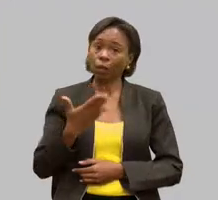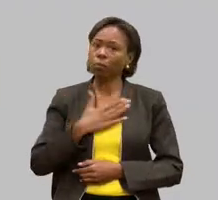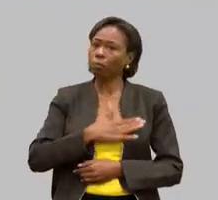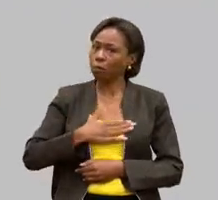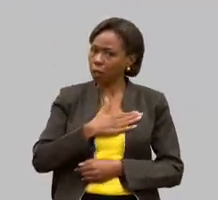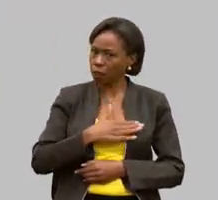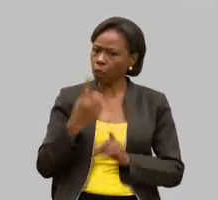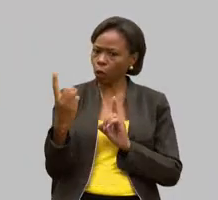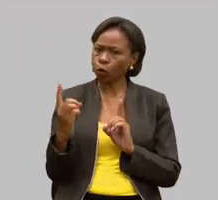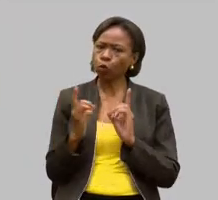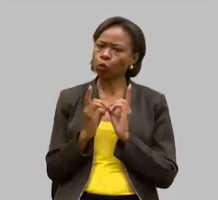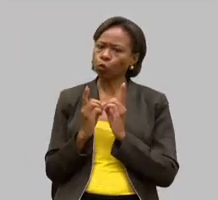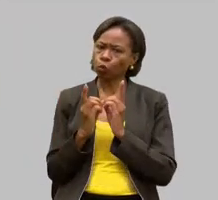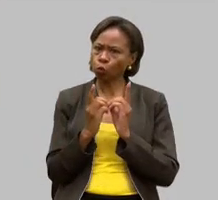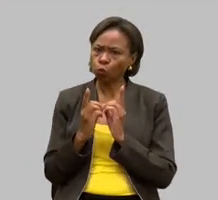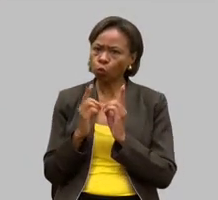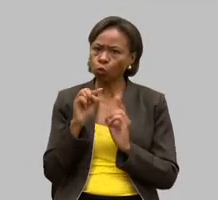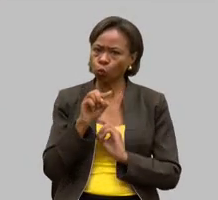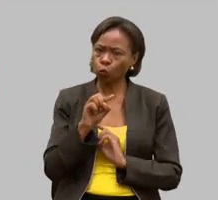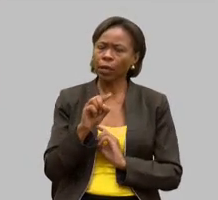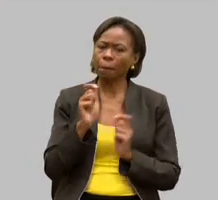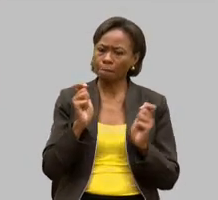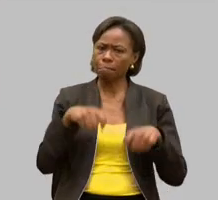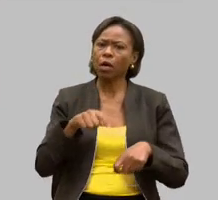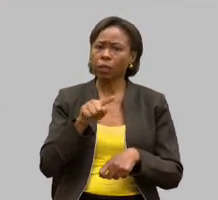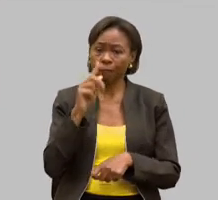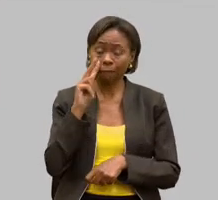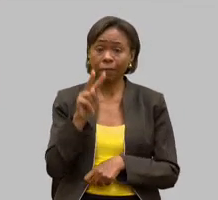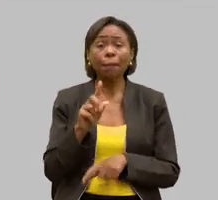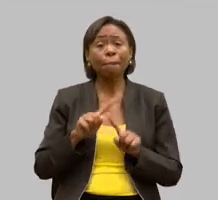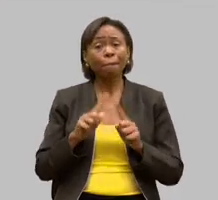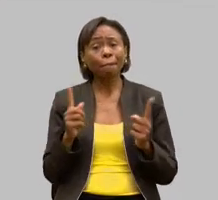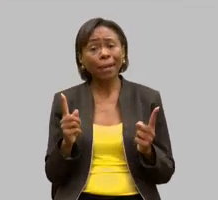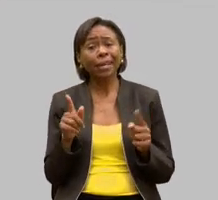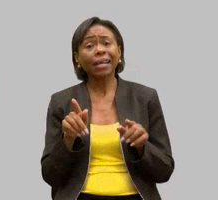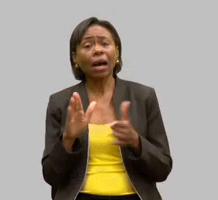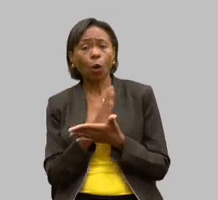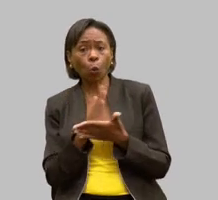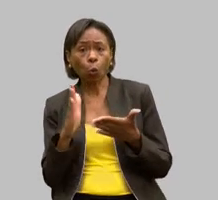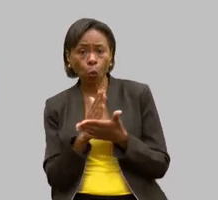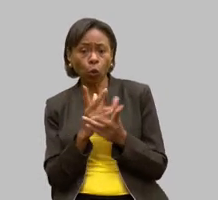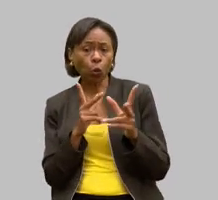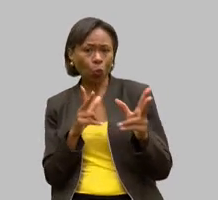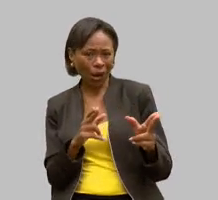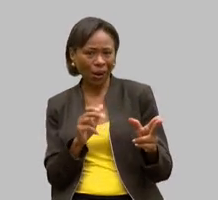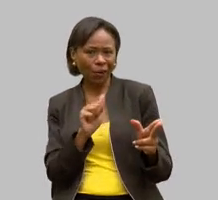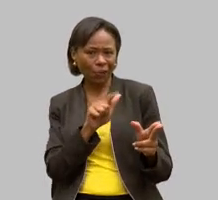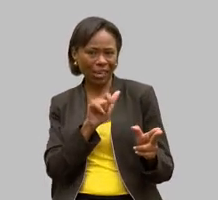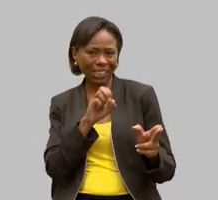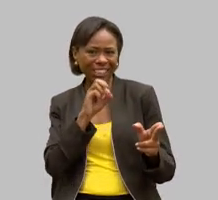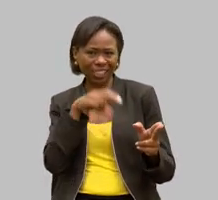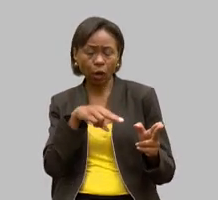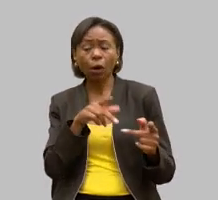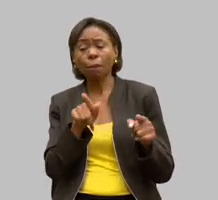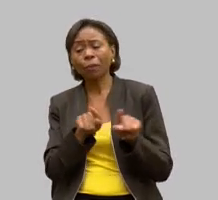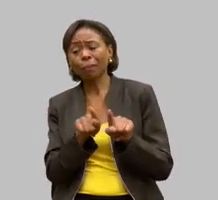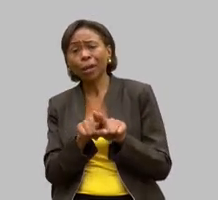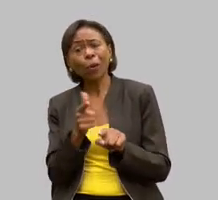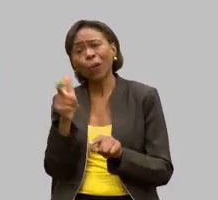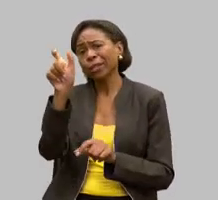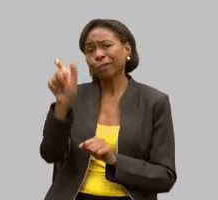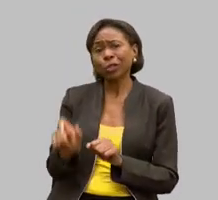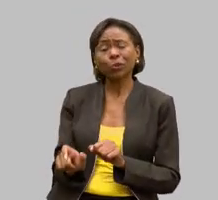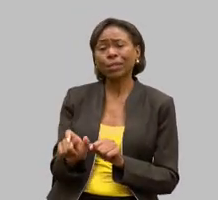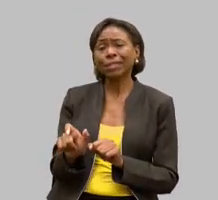ele e ver a possibilidade dele mas ao mesmo tempo que você tem pessoas como o Allison você tem pessoas que não tem condições de se cuidar